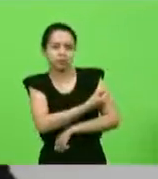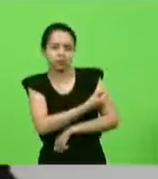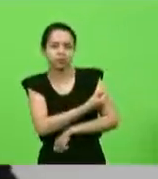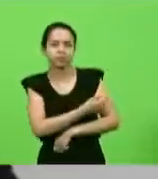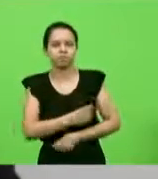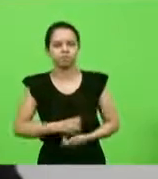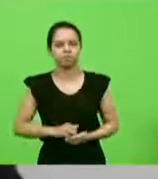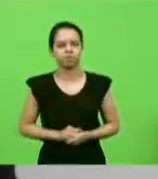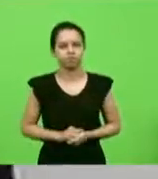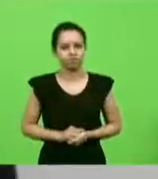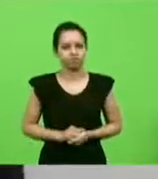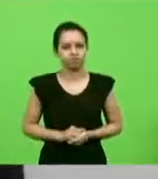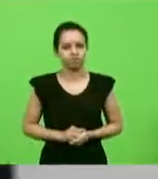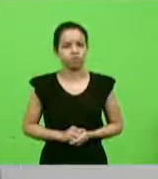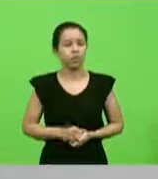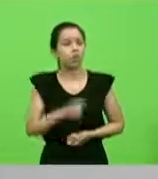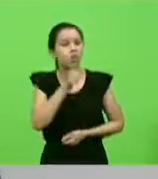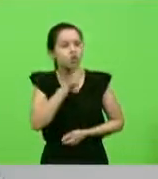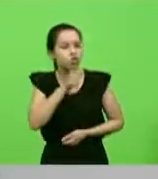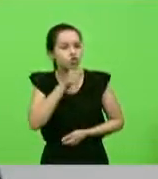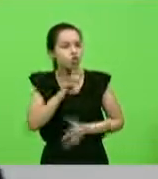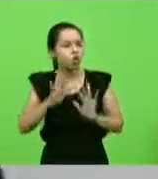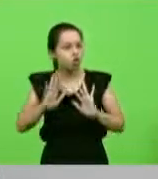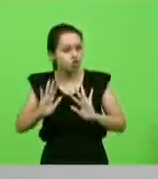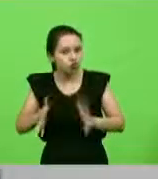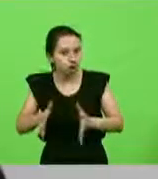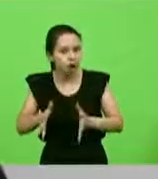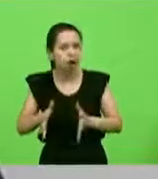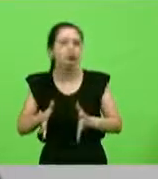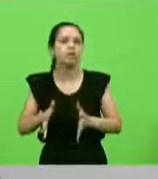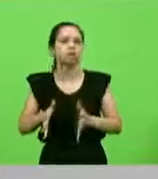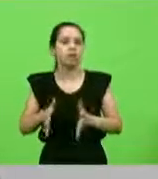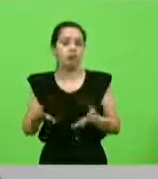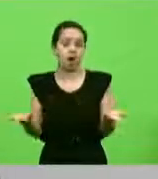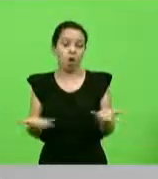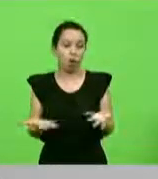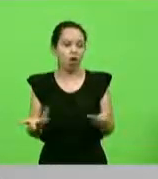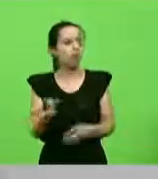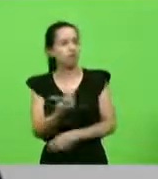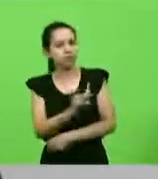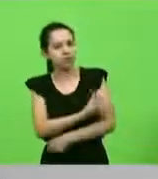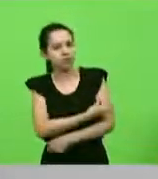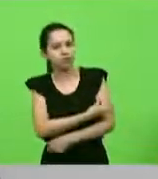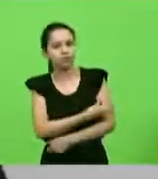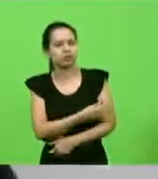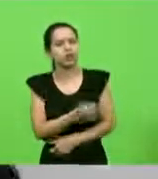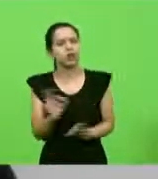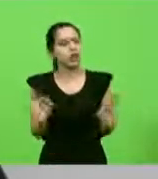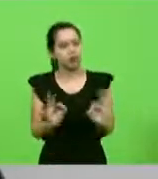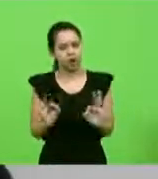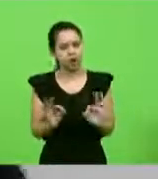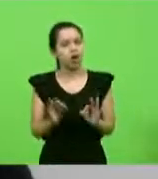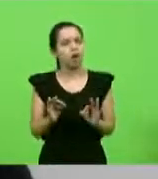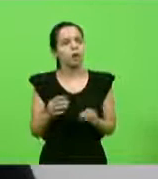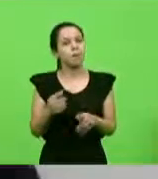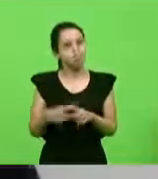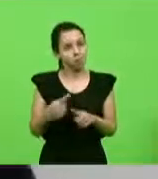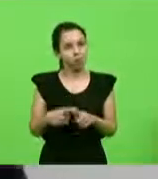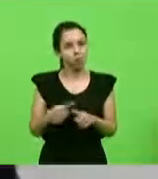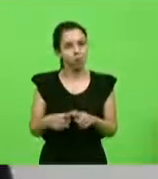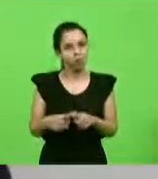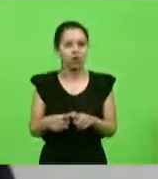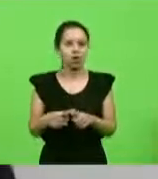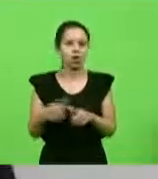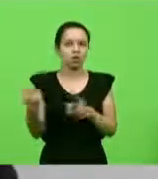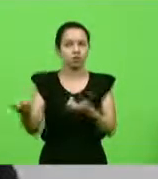dose. Os idosos não serão vacinados nessa primeira etapa justamente para, segundo a